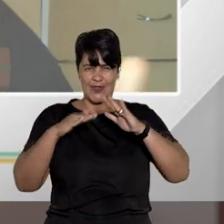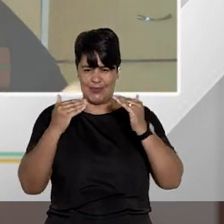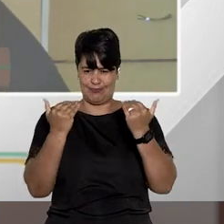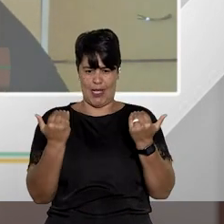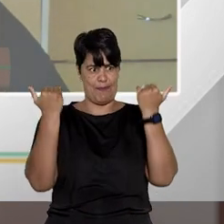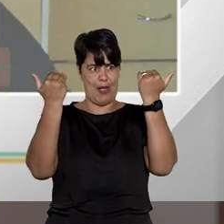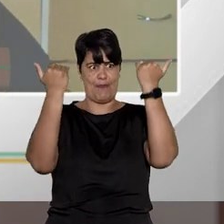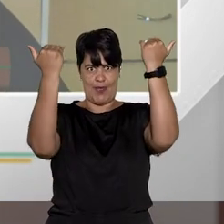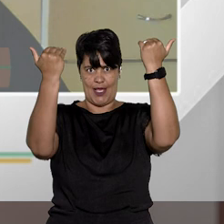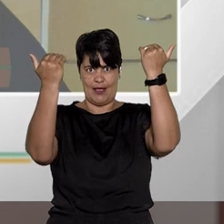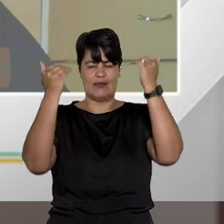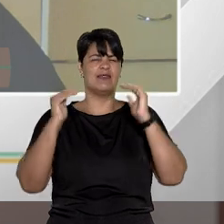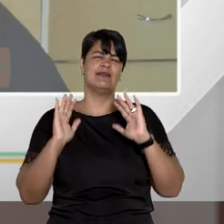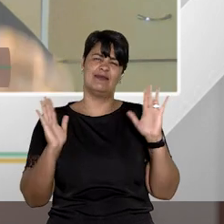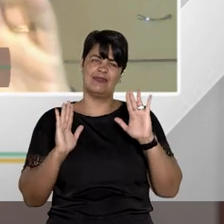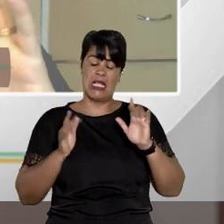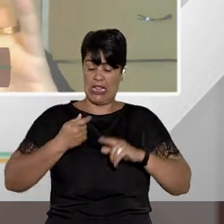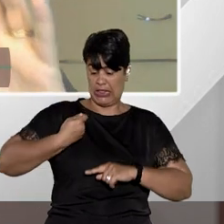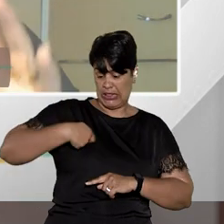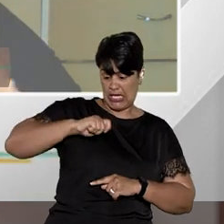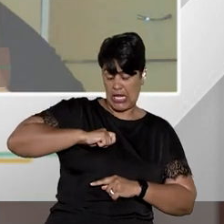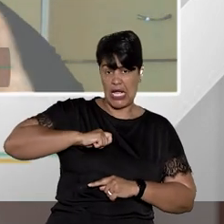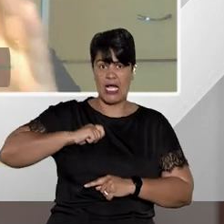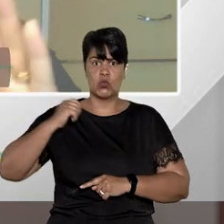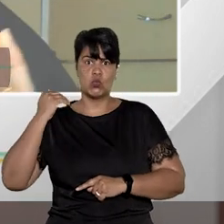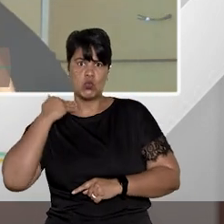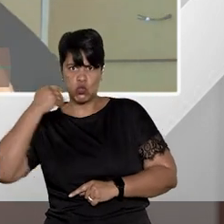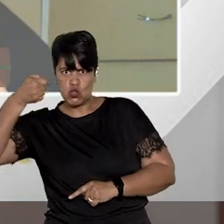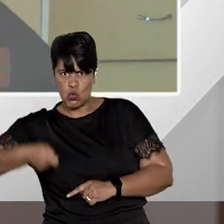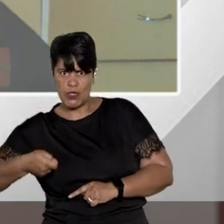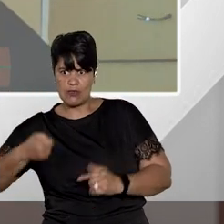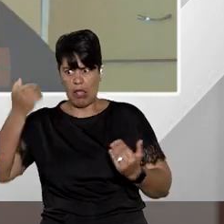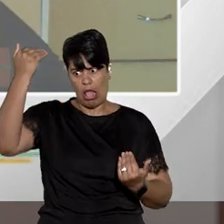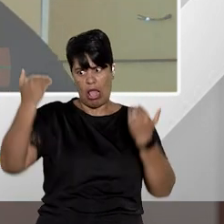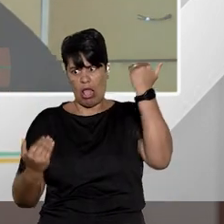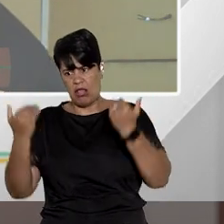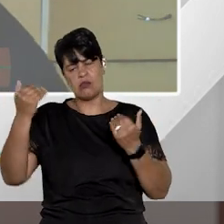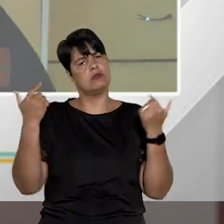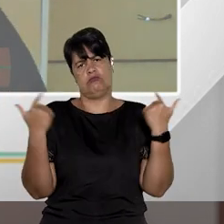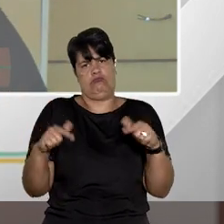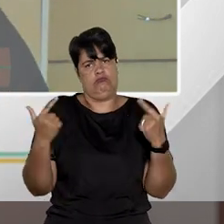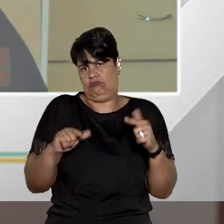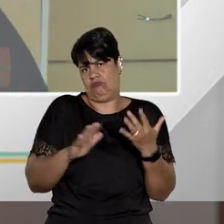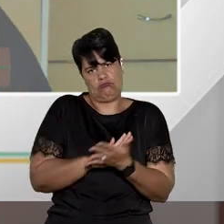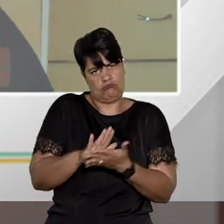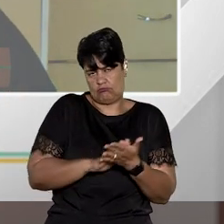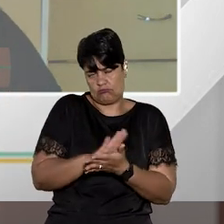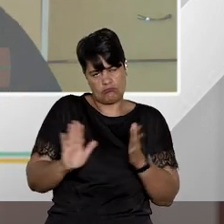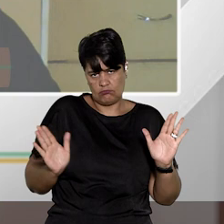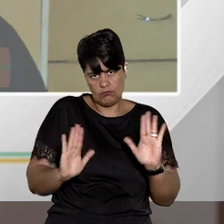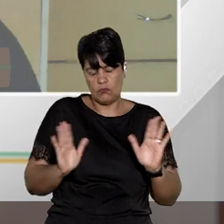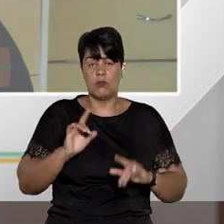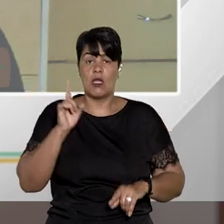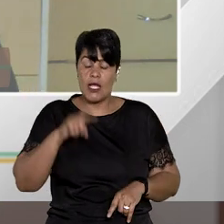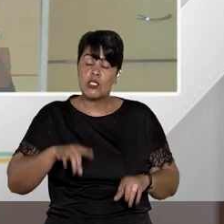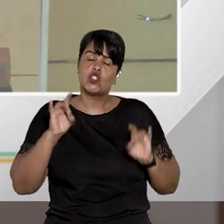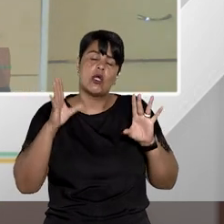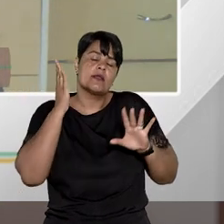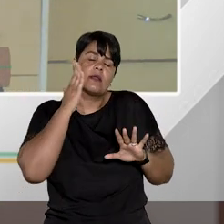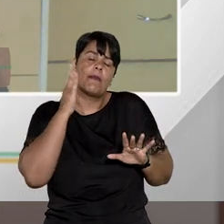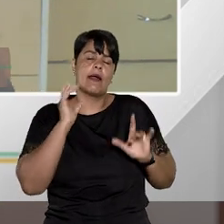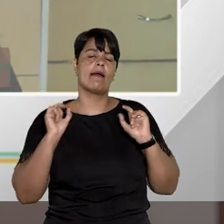delegado e juiz não há hierarquia. Mas só para a gente ter essa ideia de que vai ser aquele imediatamente acima ali.